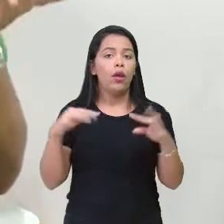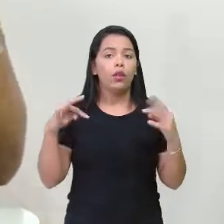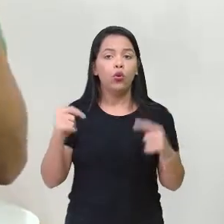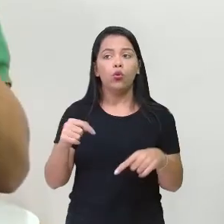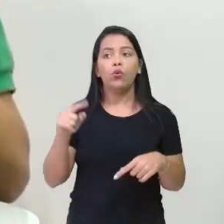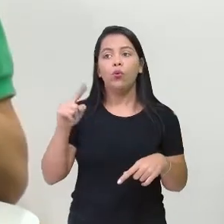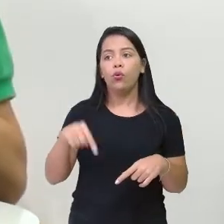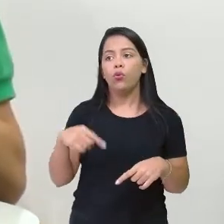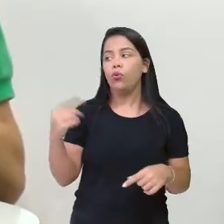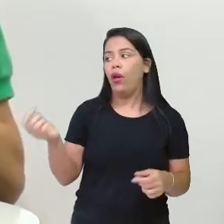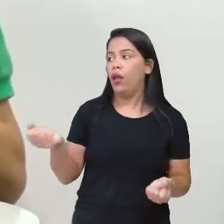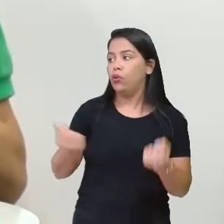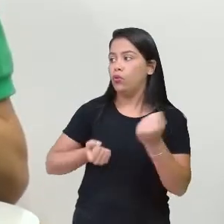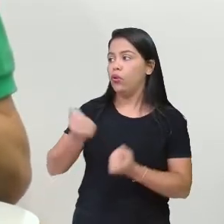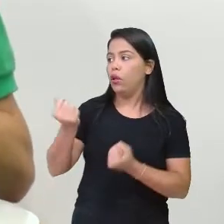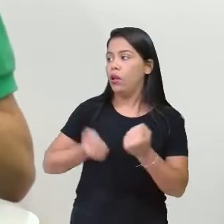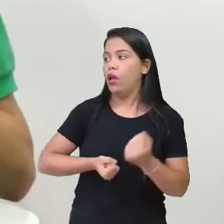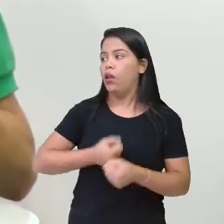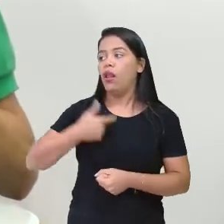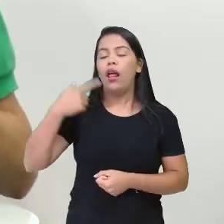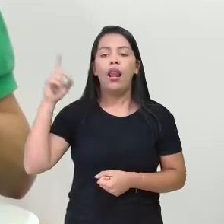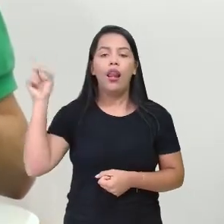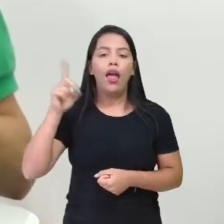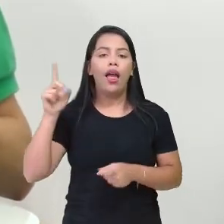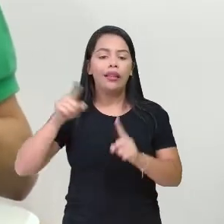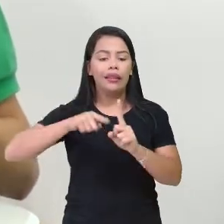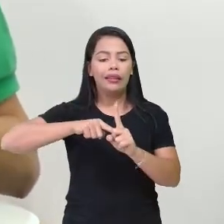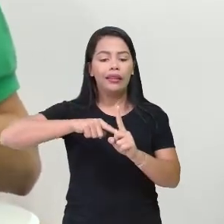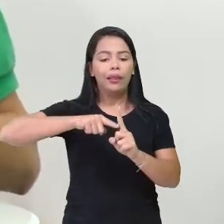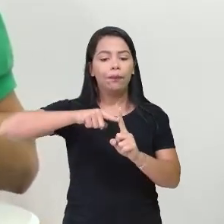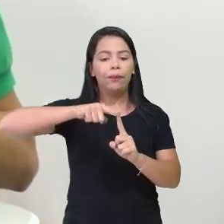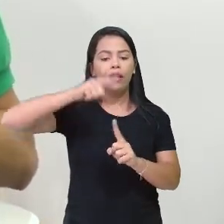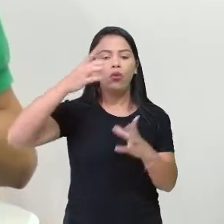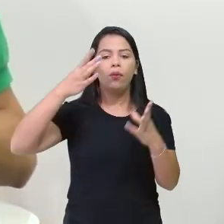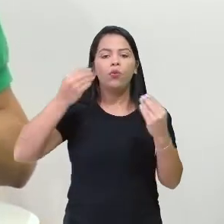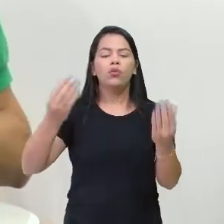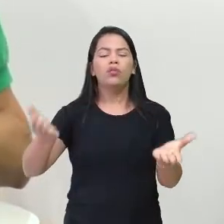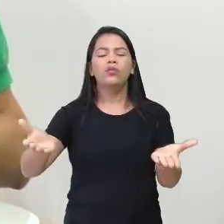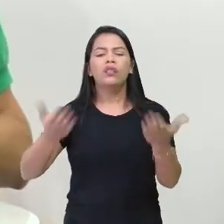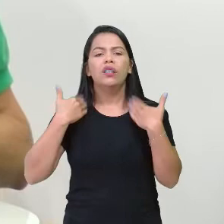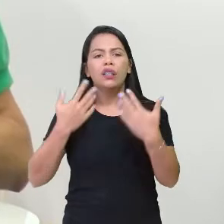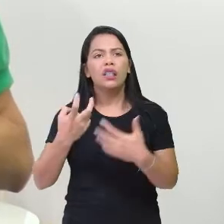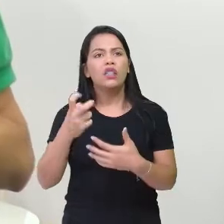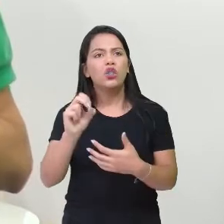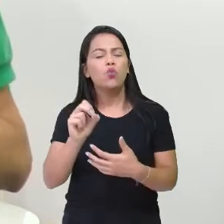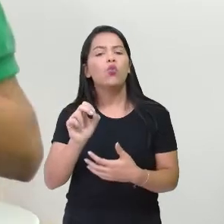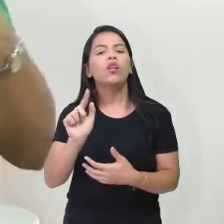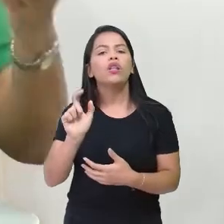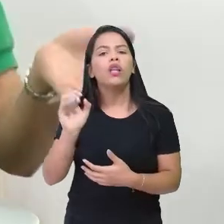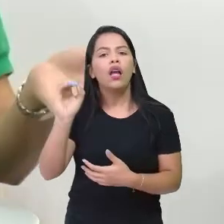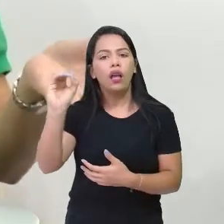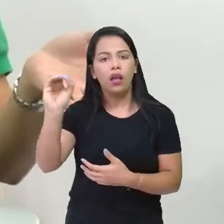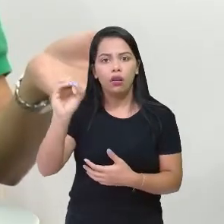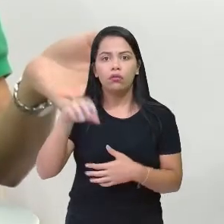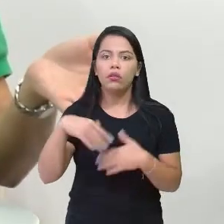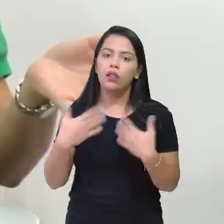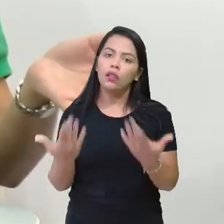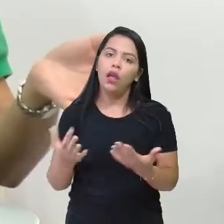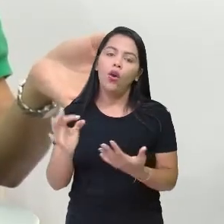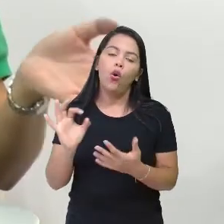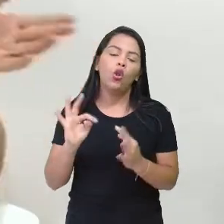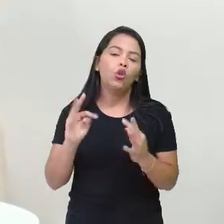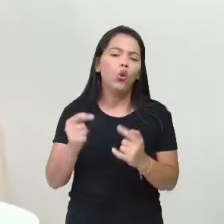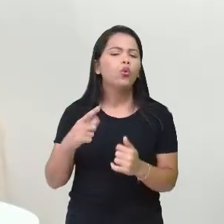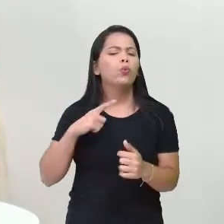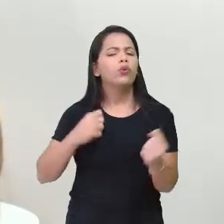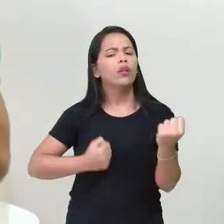ser muito quente, não é? A temperatura lá chega a cerca de 50 graus. É terrível. Muito quente. E como todo mundo tem carro...